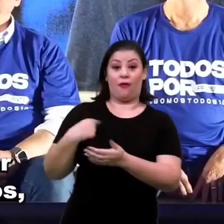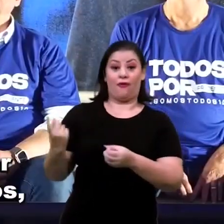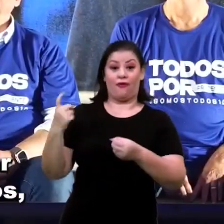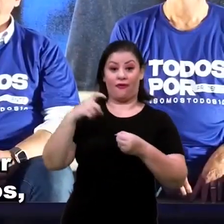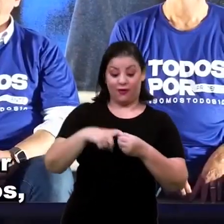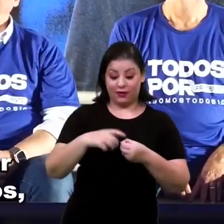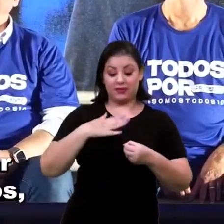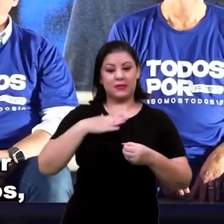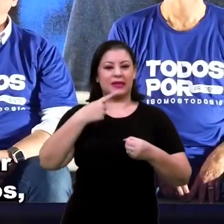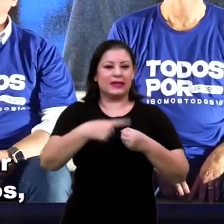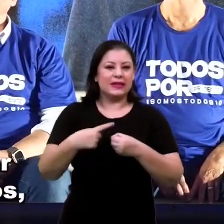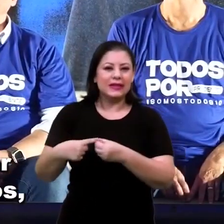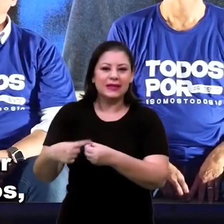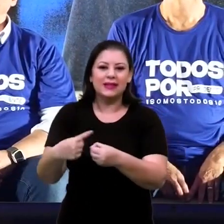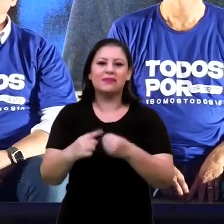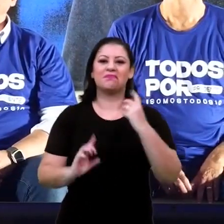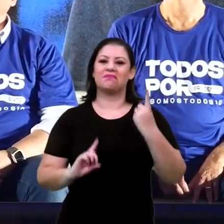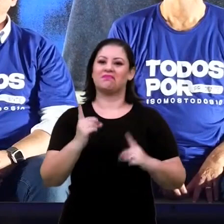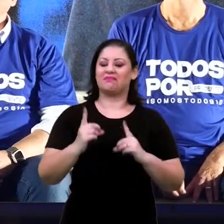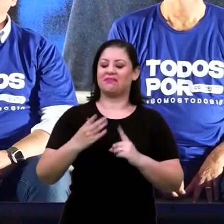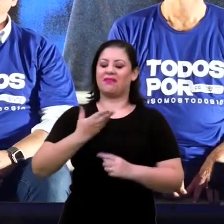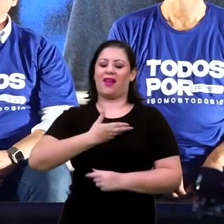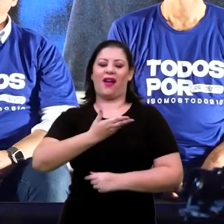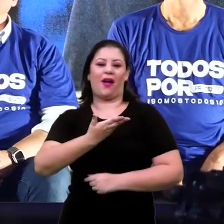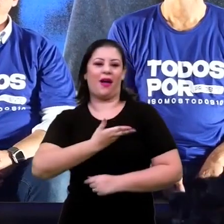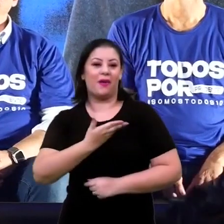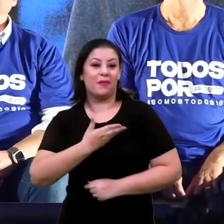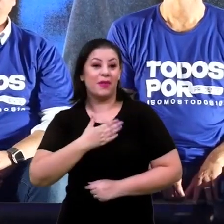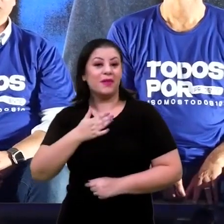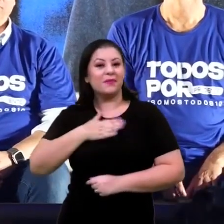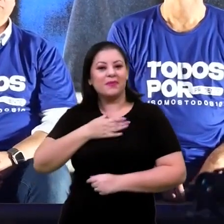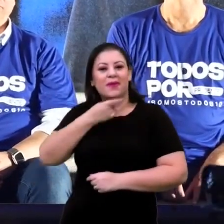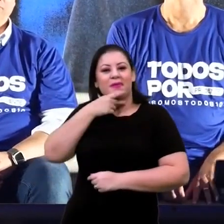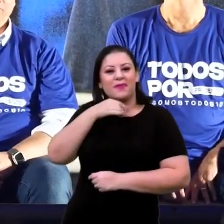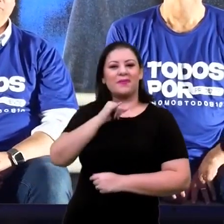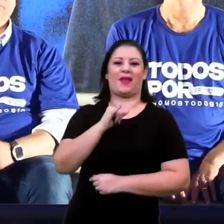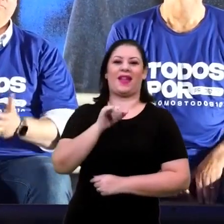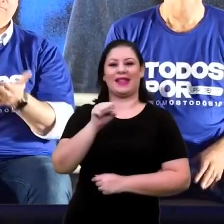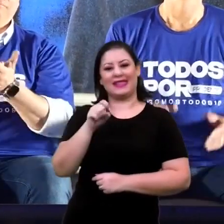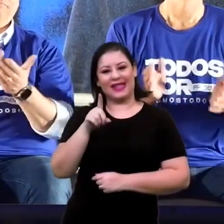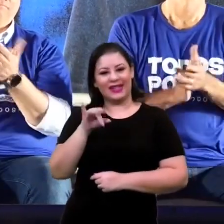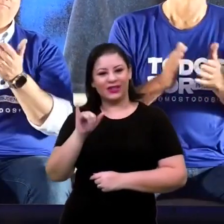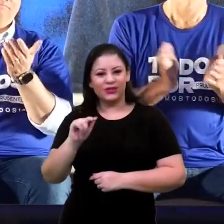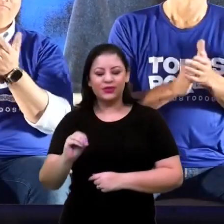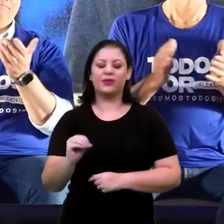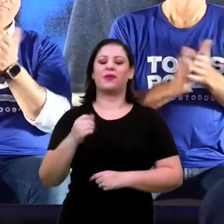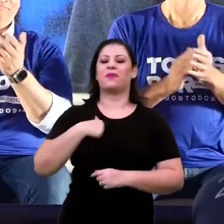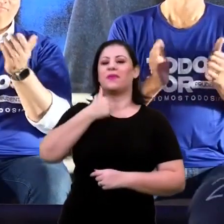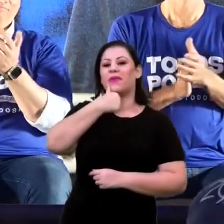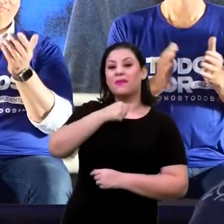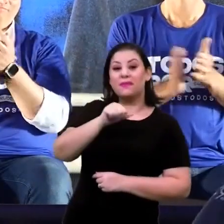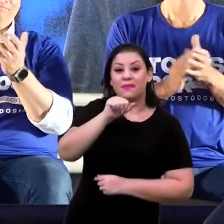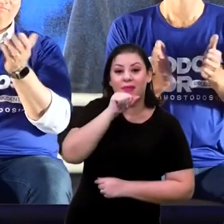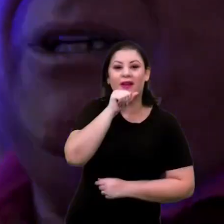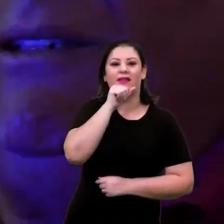Onde estão meus amigos? Onde está meu pai, Sérgio Filizola? Minha mãe?